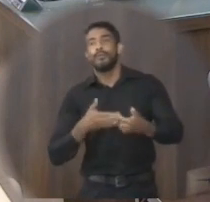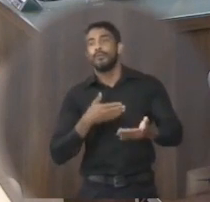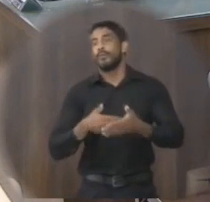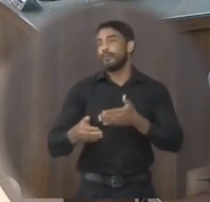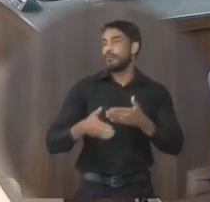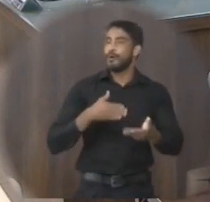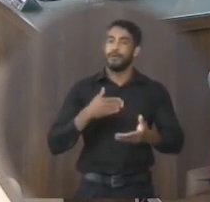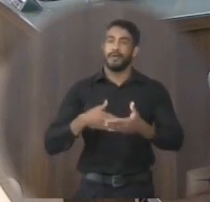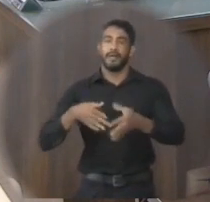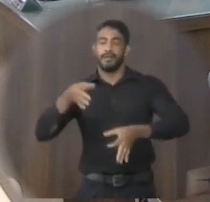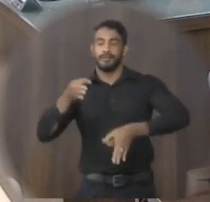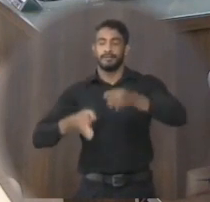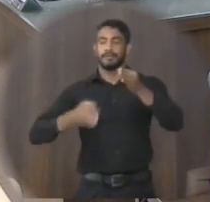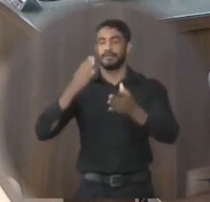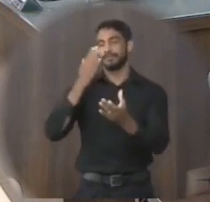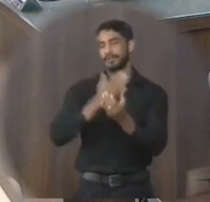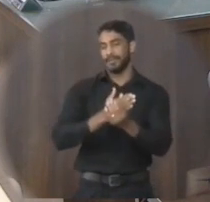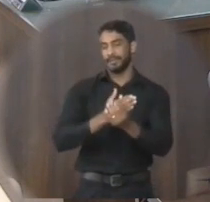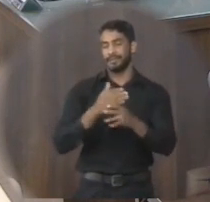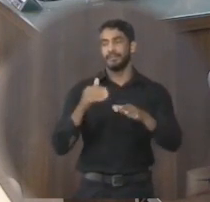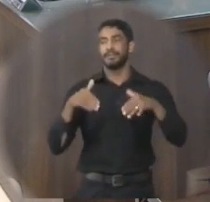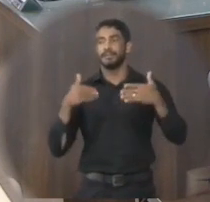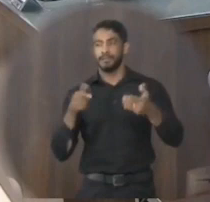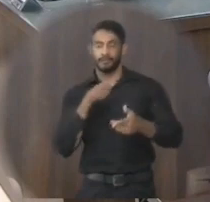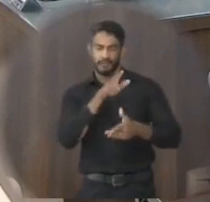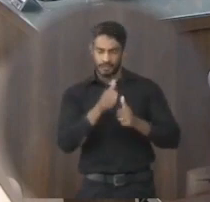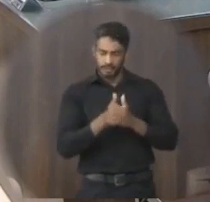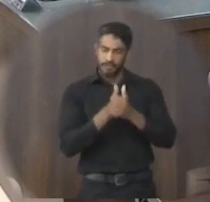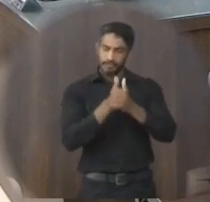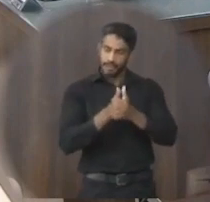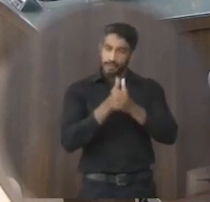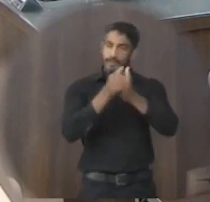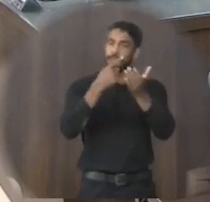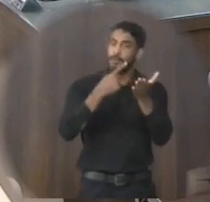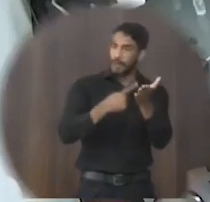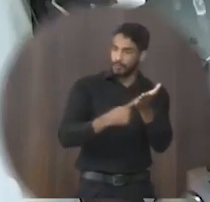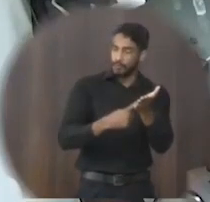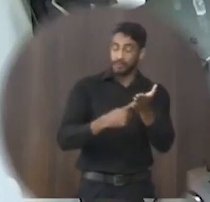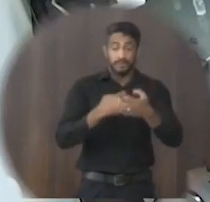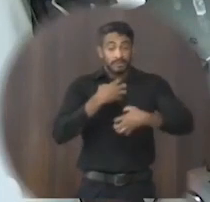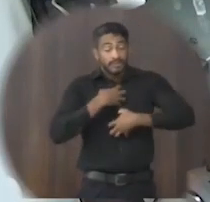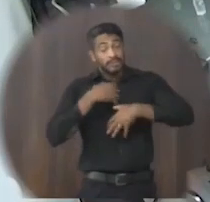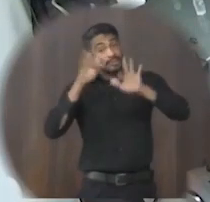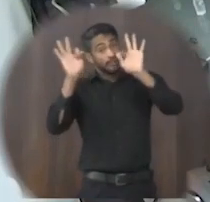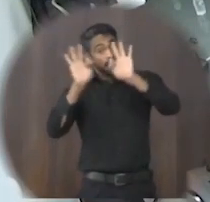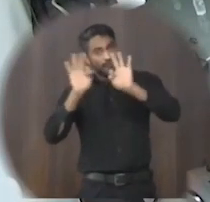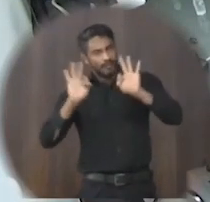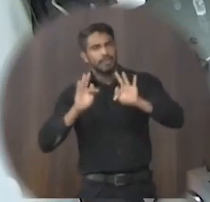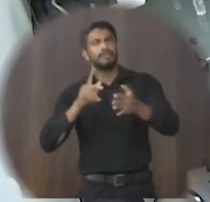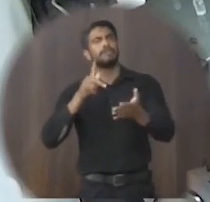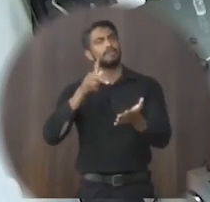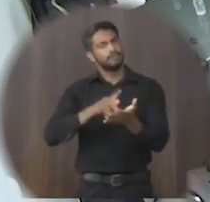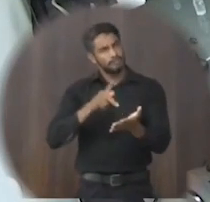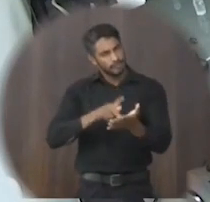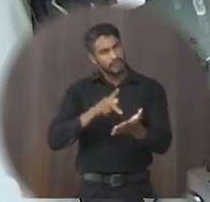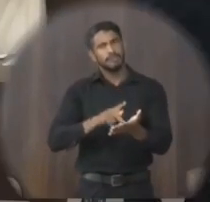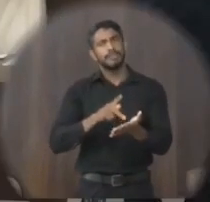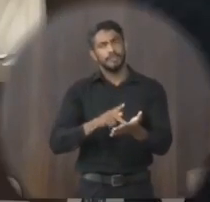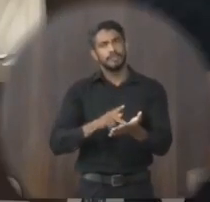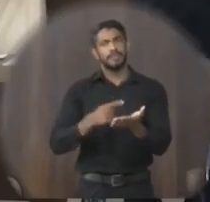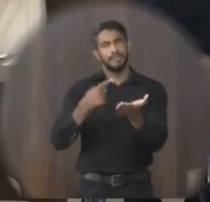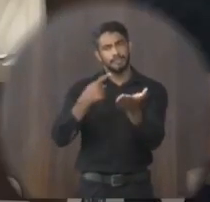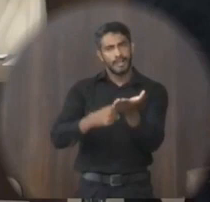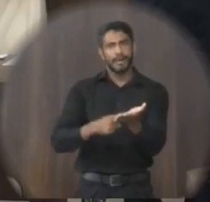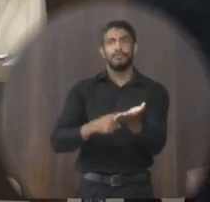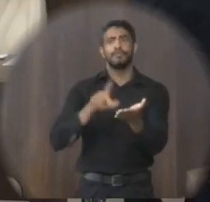judicial. Então, vocês estão caminhando para um acordo, a gente fica muito feliz com isso, eu tenho certeza que vai, esse